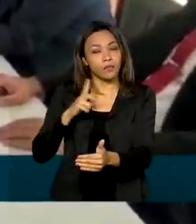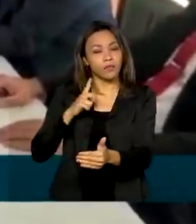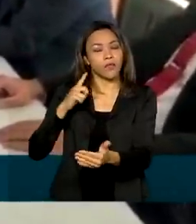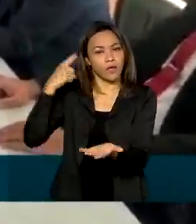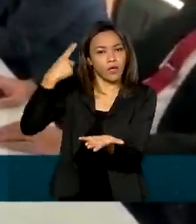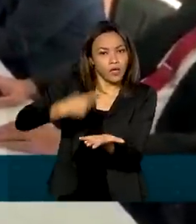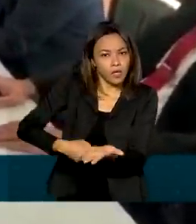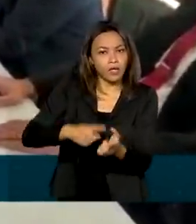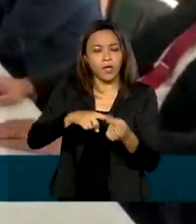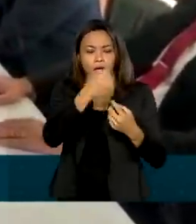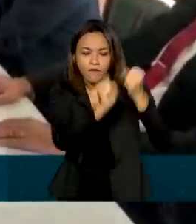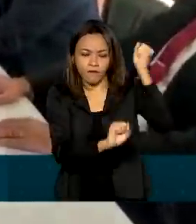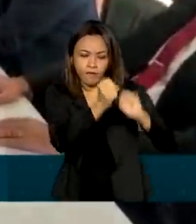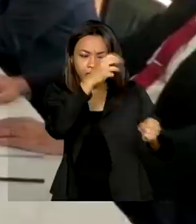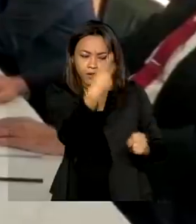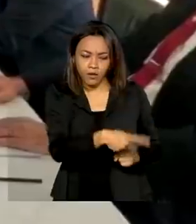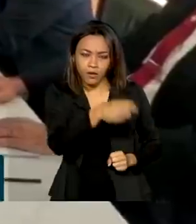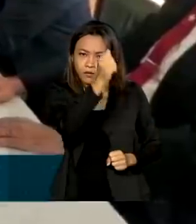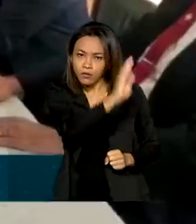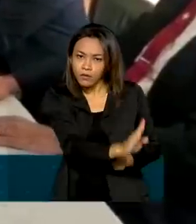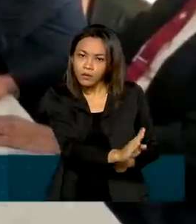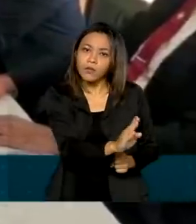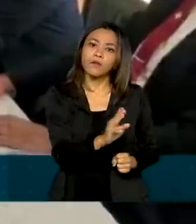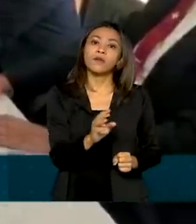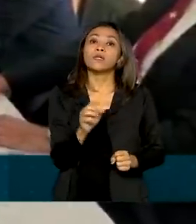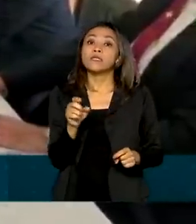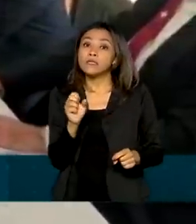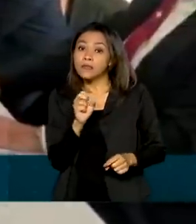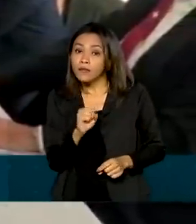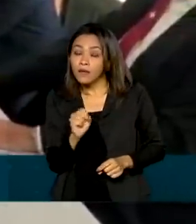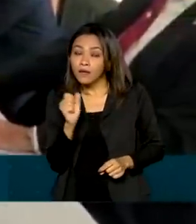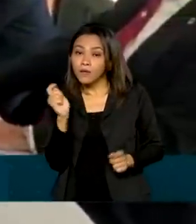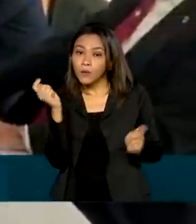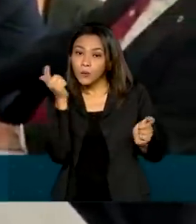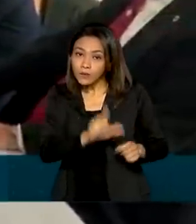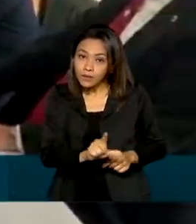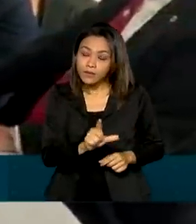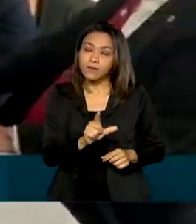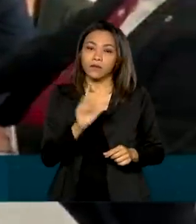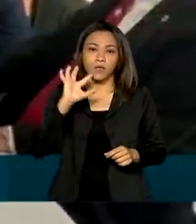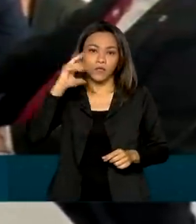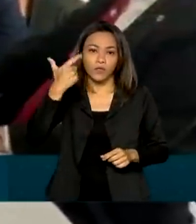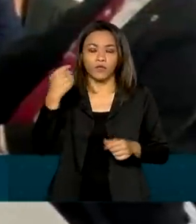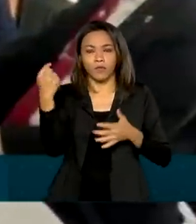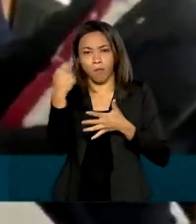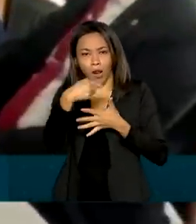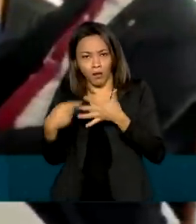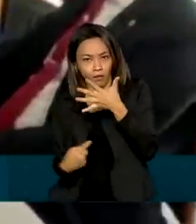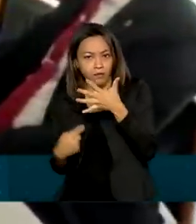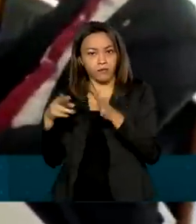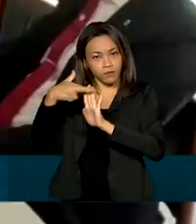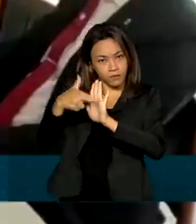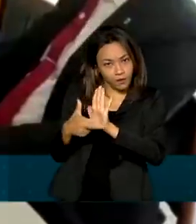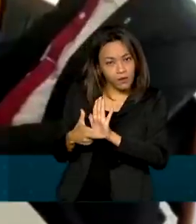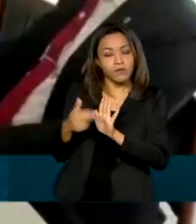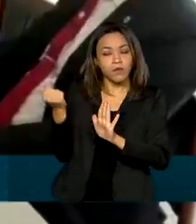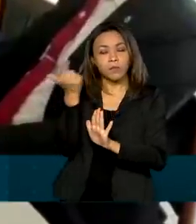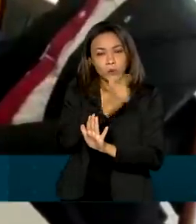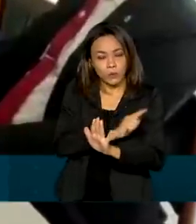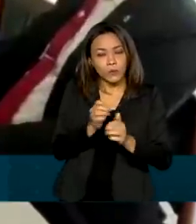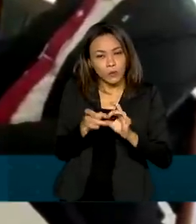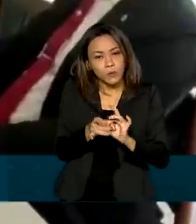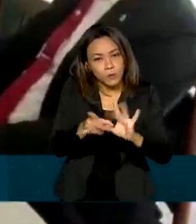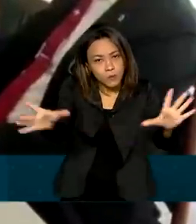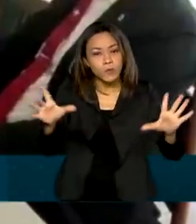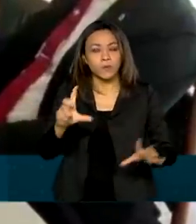a Fábrica Nacional, e assim que houver uma superação das questões regulatórias, estaremos aplicando a vacina